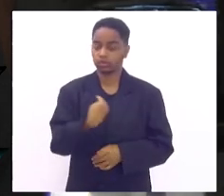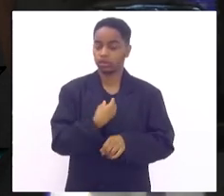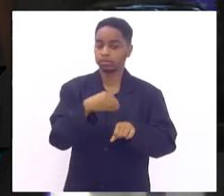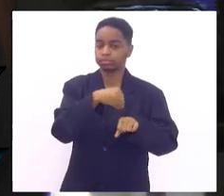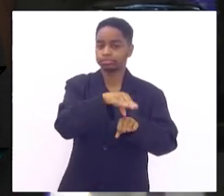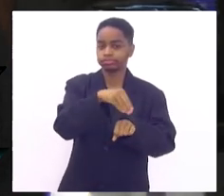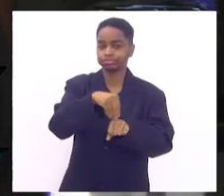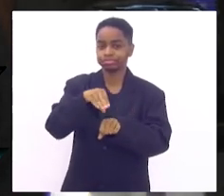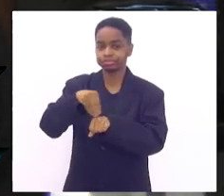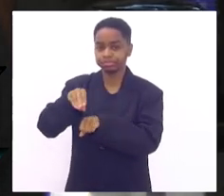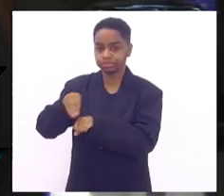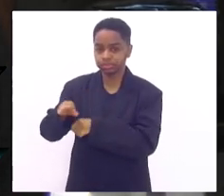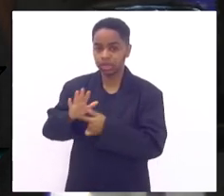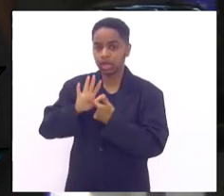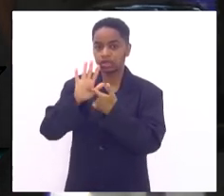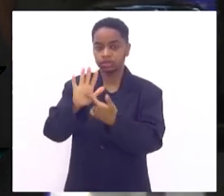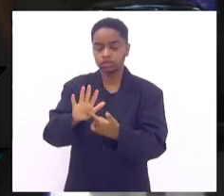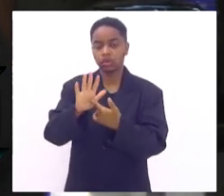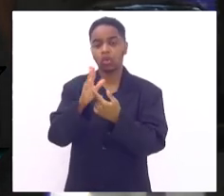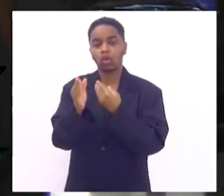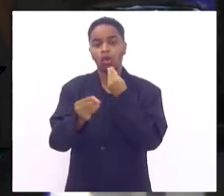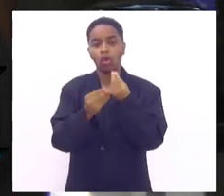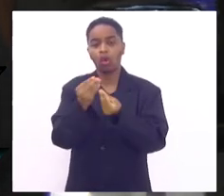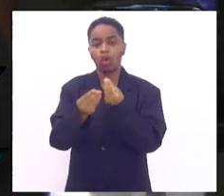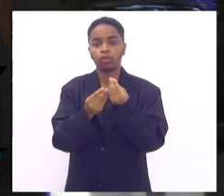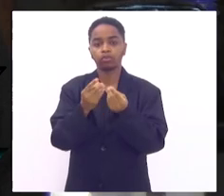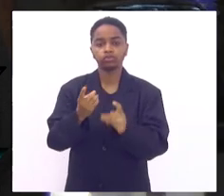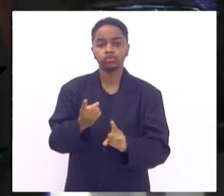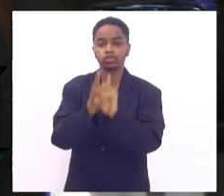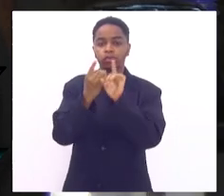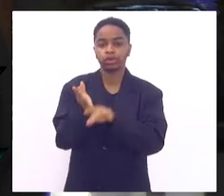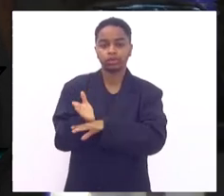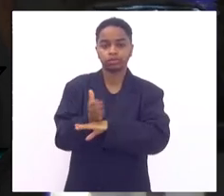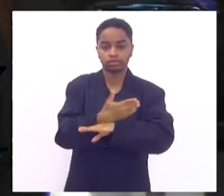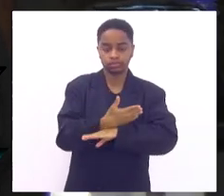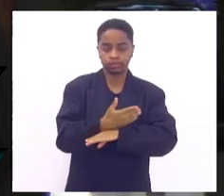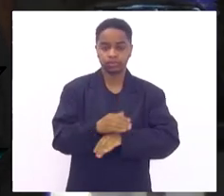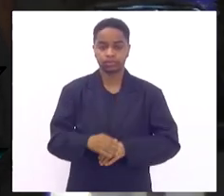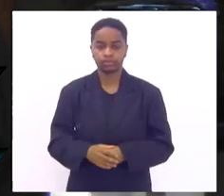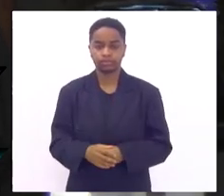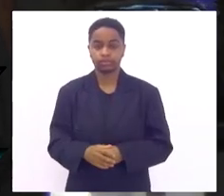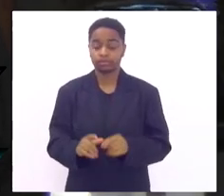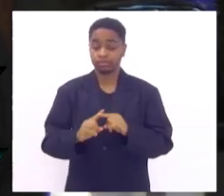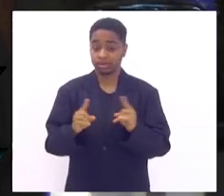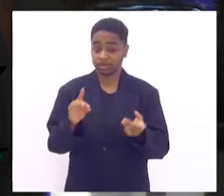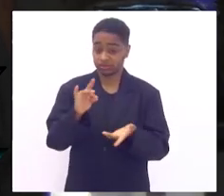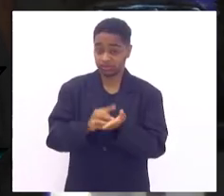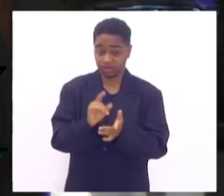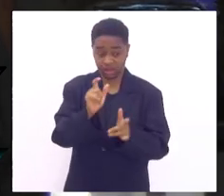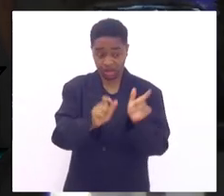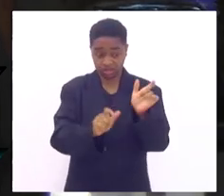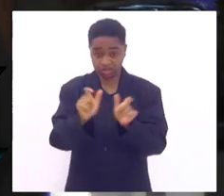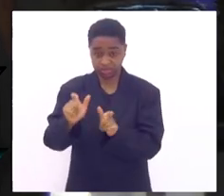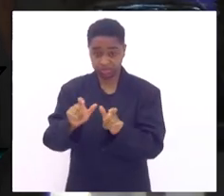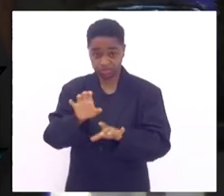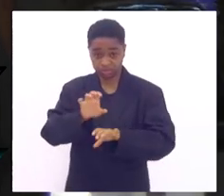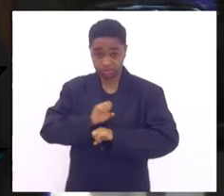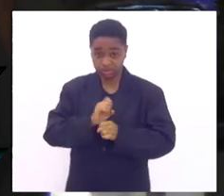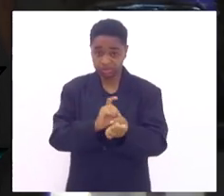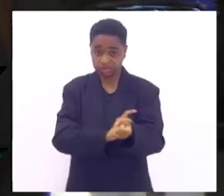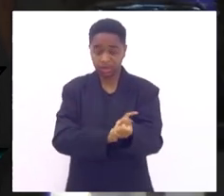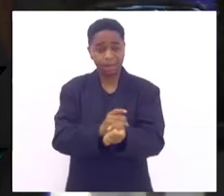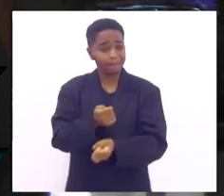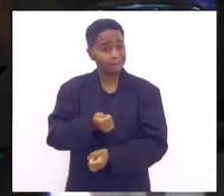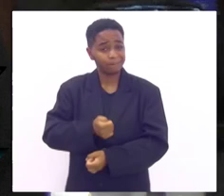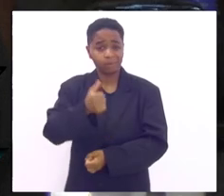eles contribuição de como fazer o diagnóstico precoce na verdade o paciente diabético são poucos aqueles que